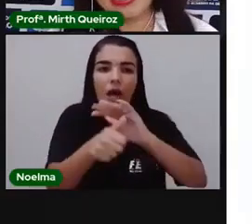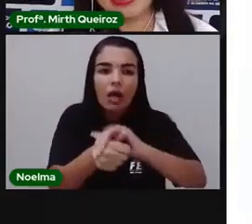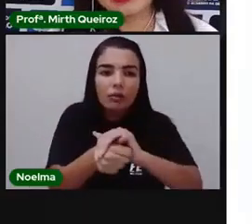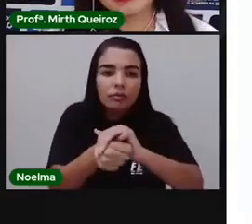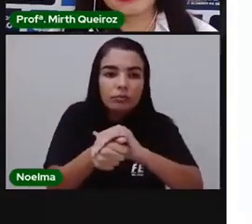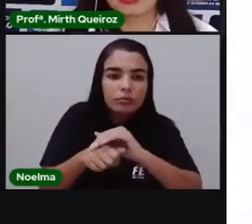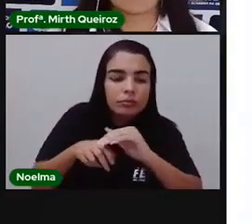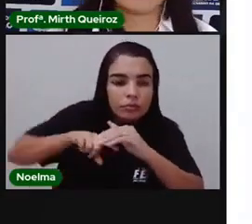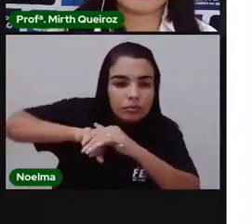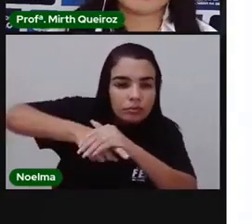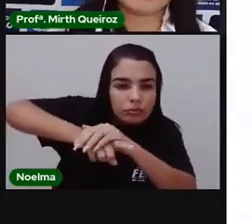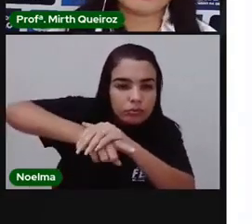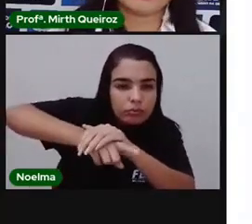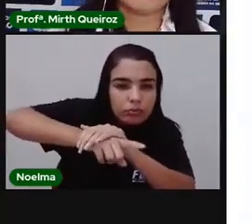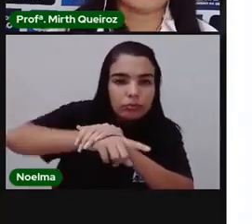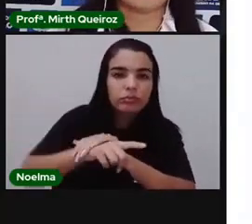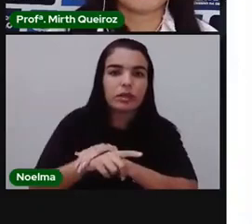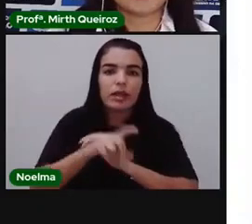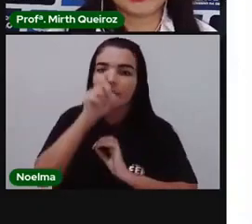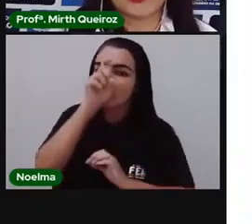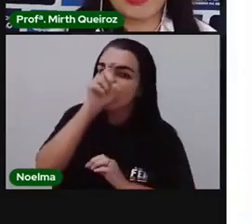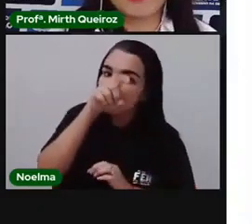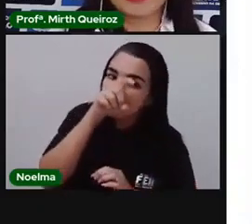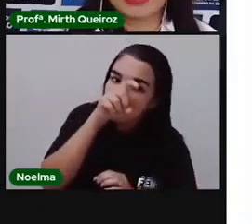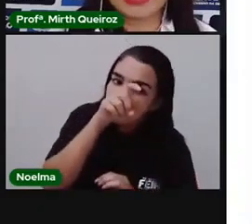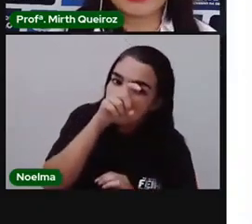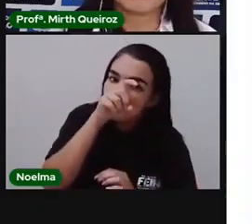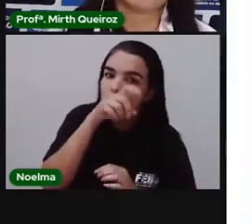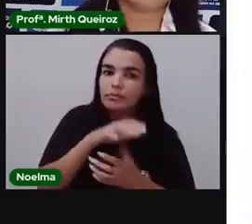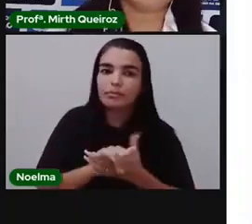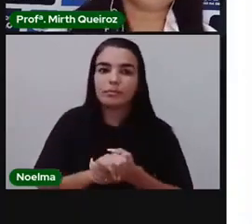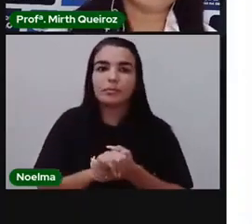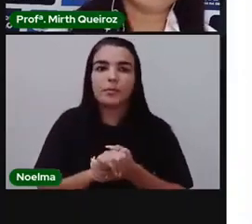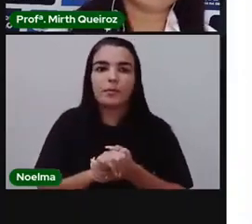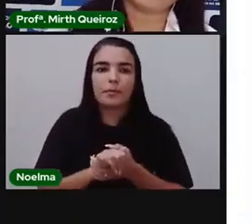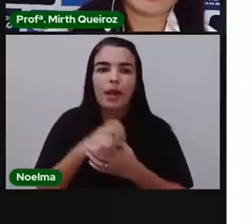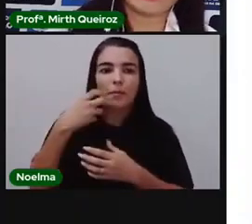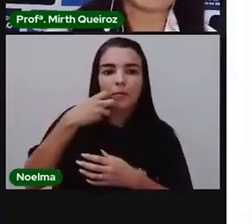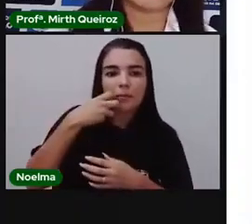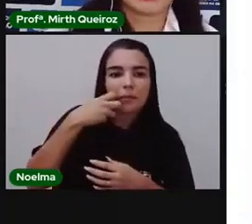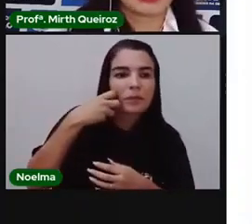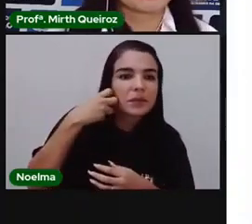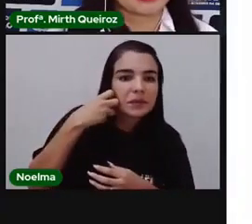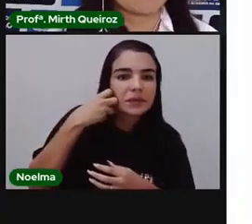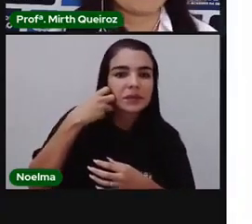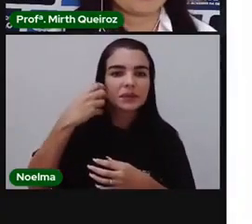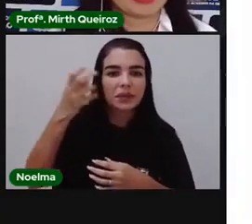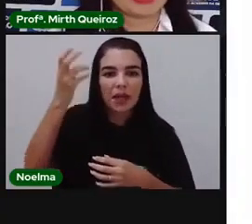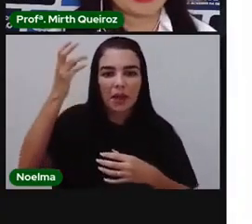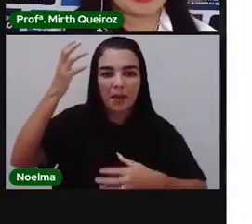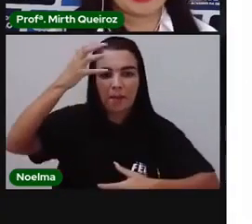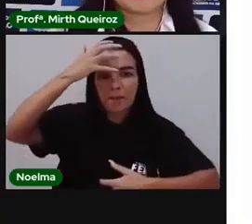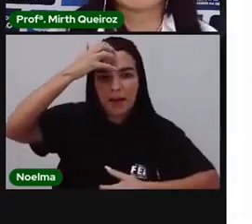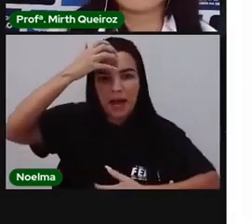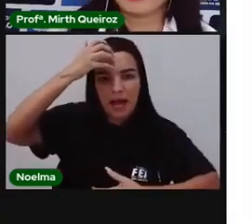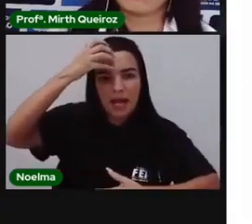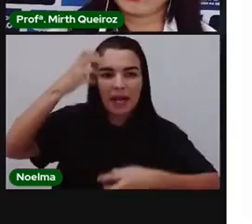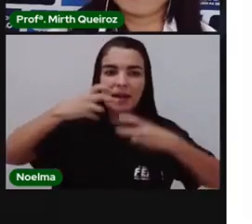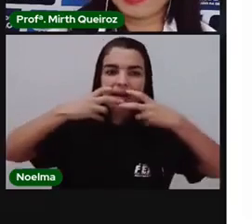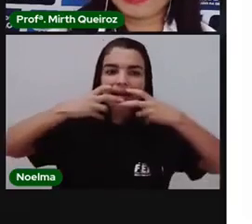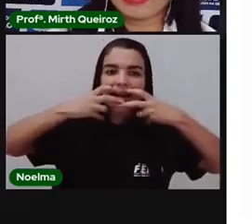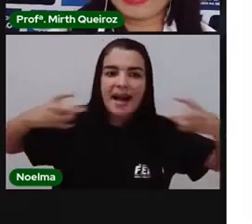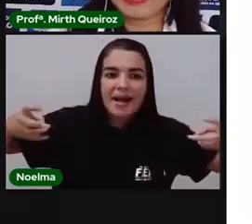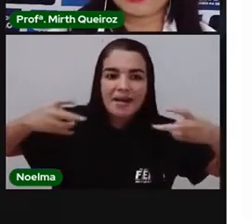a arara, a piranha, o tamanduá-bandeira, o mico-leão-dourado, a capivara, a